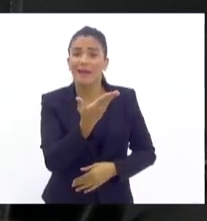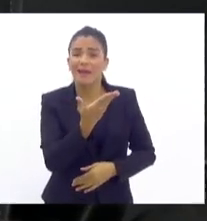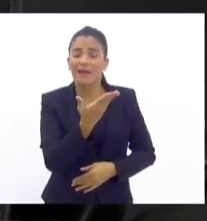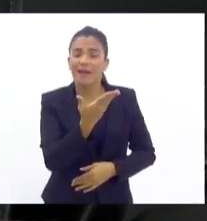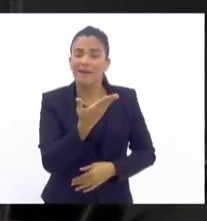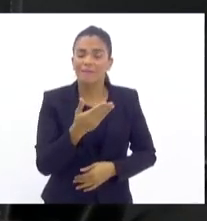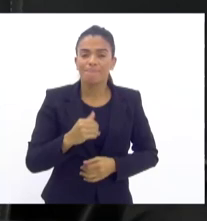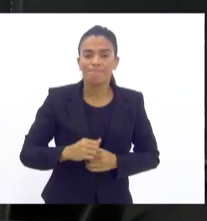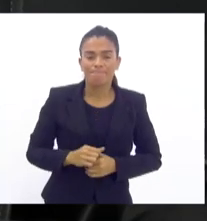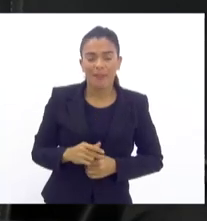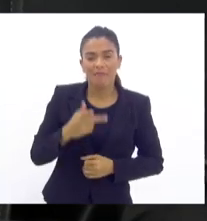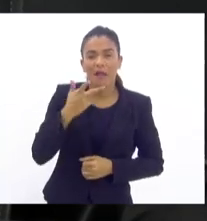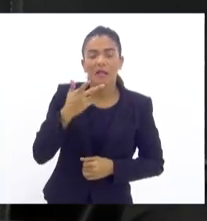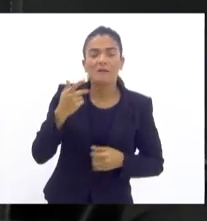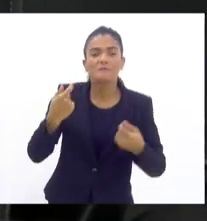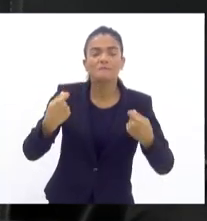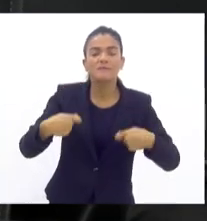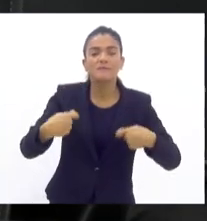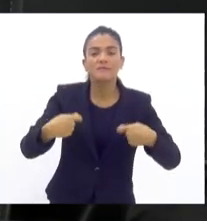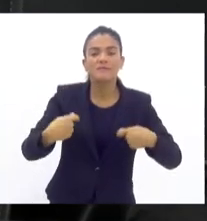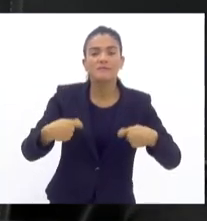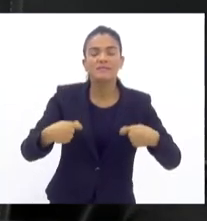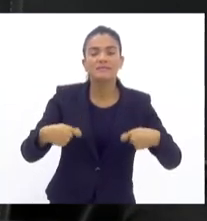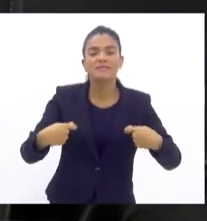Aí eles falam que tem que ter uma...